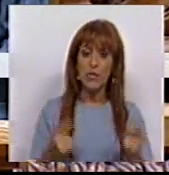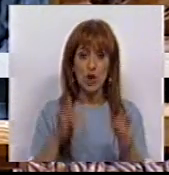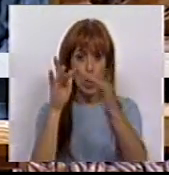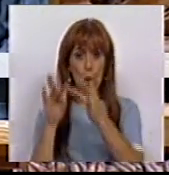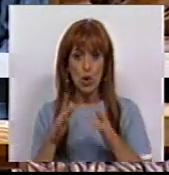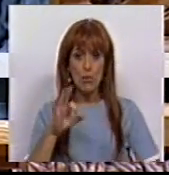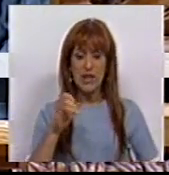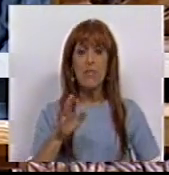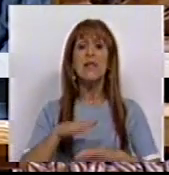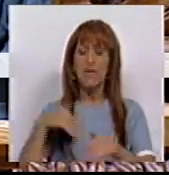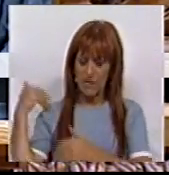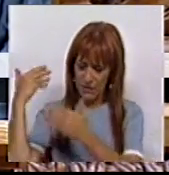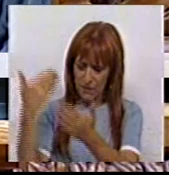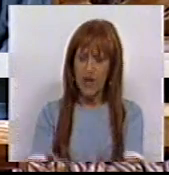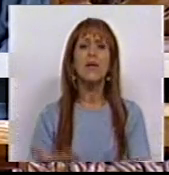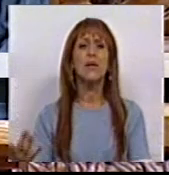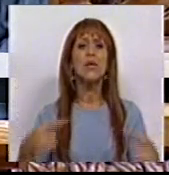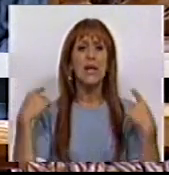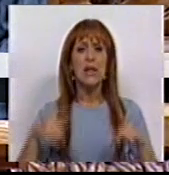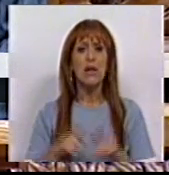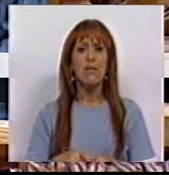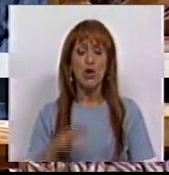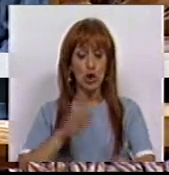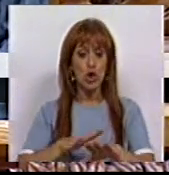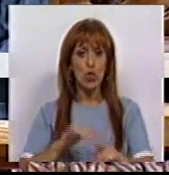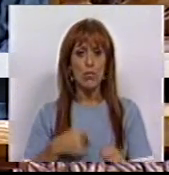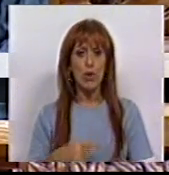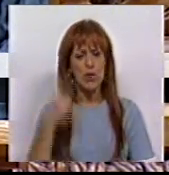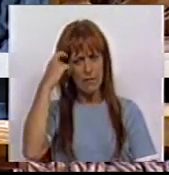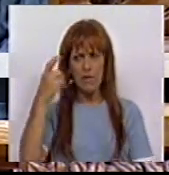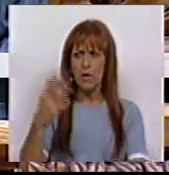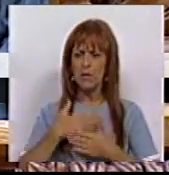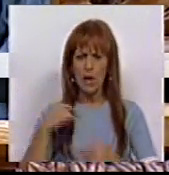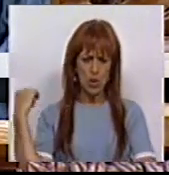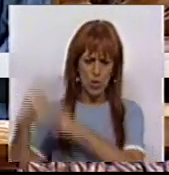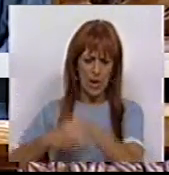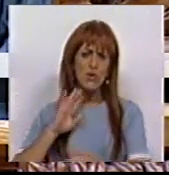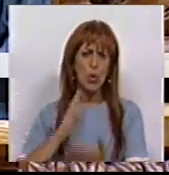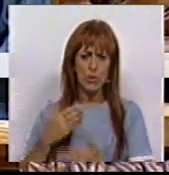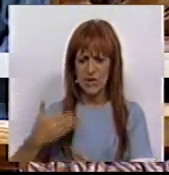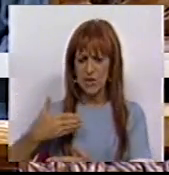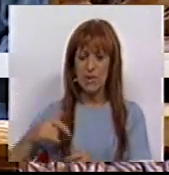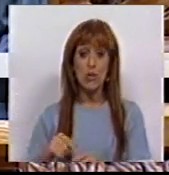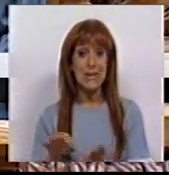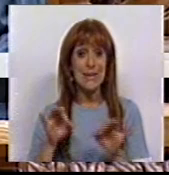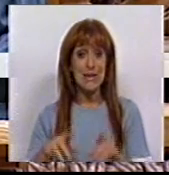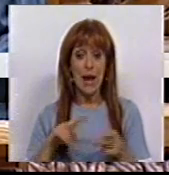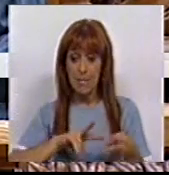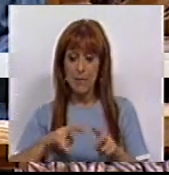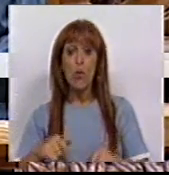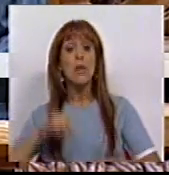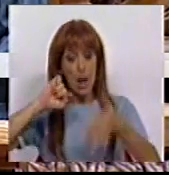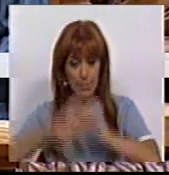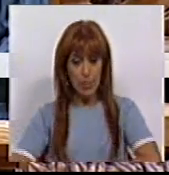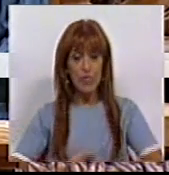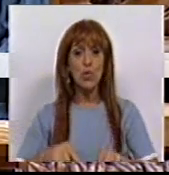contactos que o PCP tem vindo a desenvolver. Tivemos o testemunho e a reflexão, ao longo das últimas semanas, de forma atualizada e